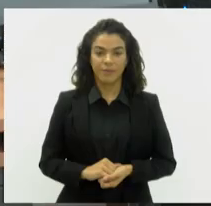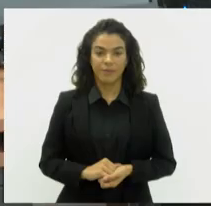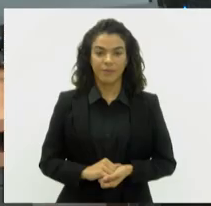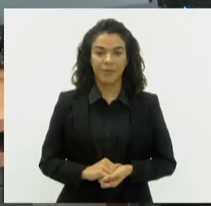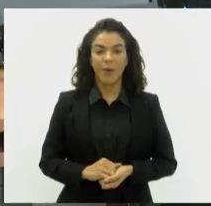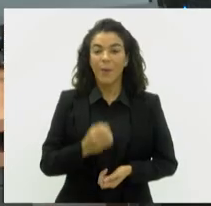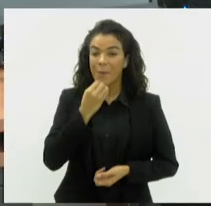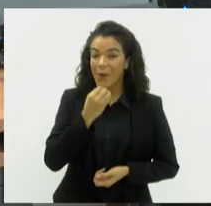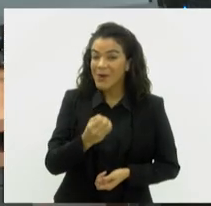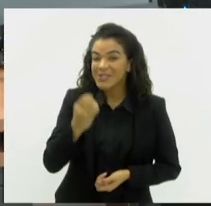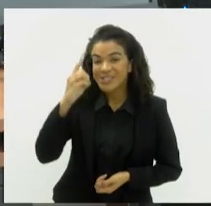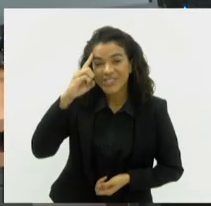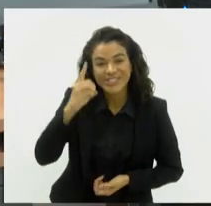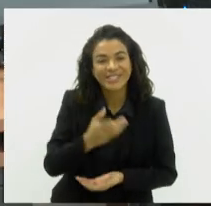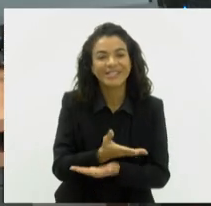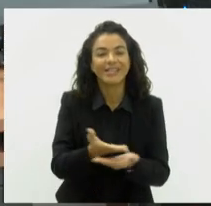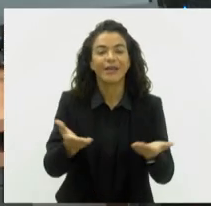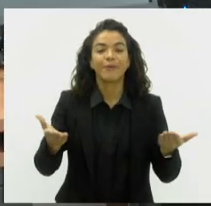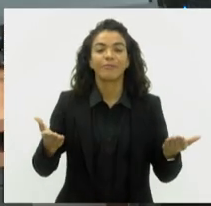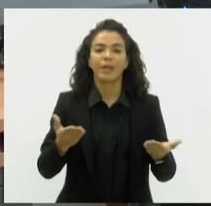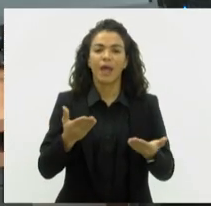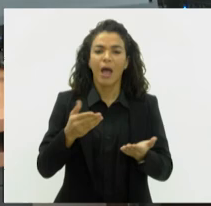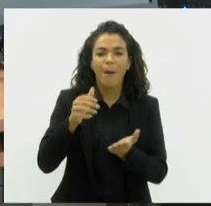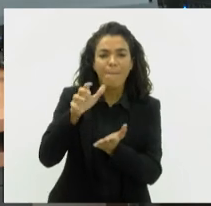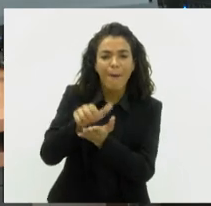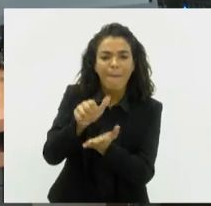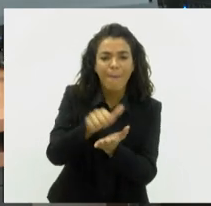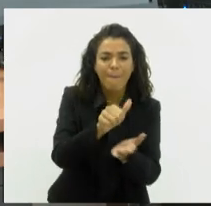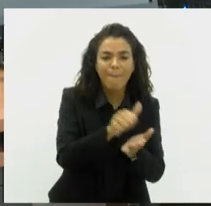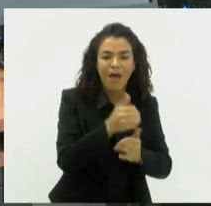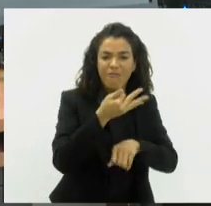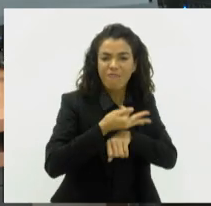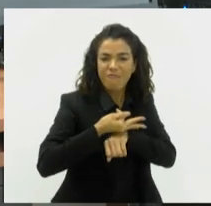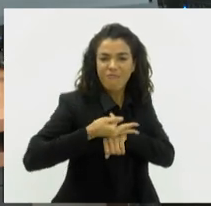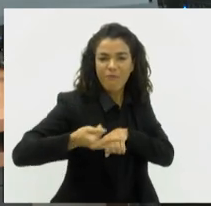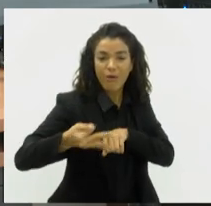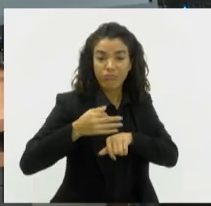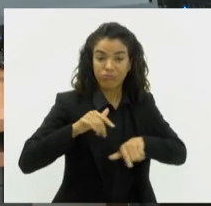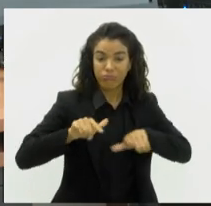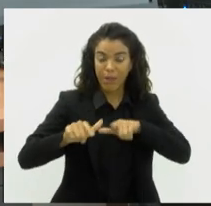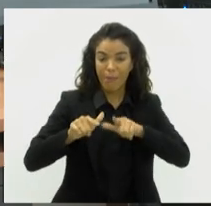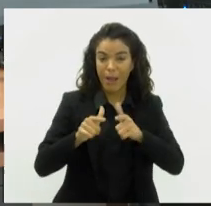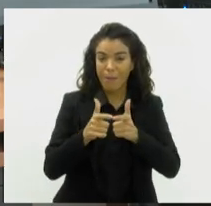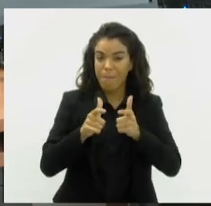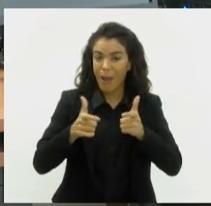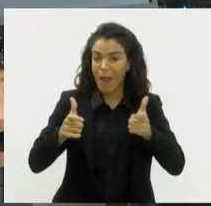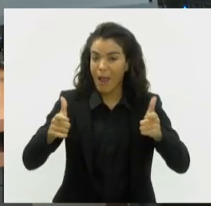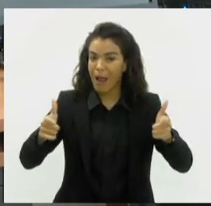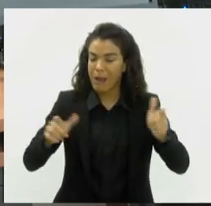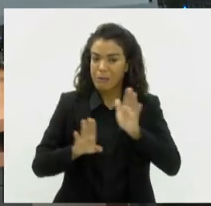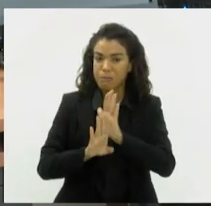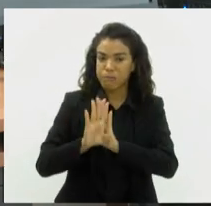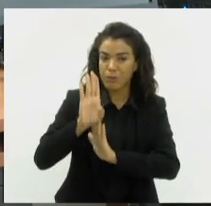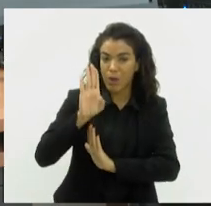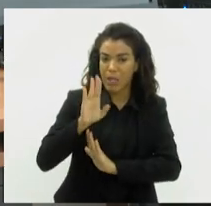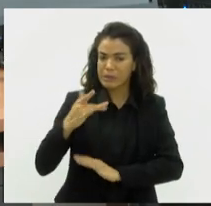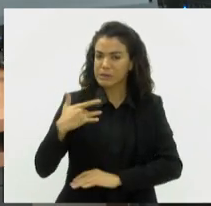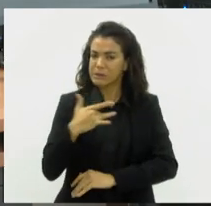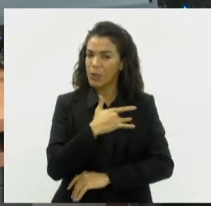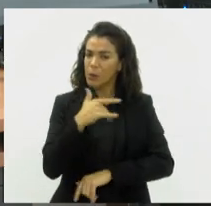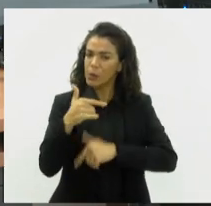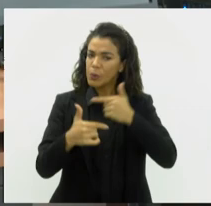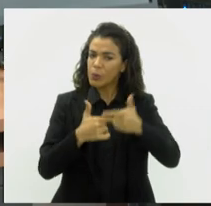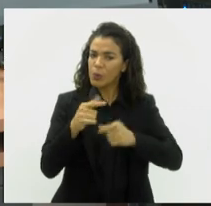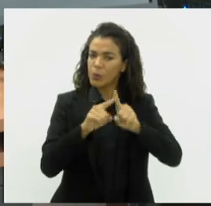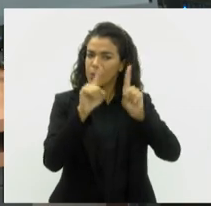Bom dia. As notificações por ausência no trabalho vêm crescendo ano a ano. Se a saúde do trabalhador está em